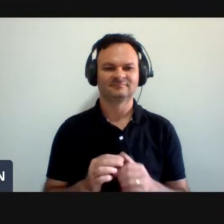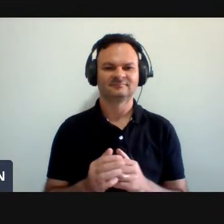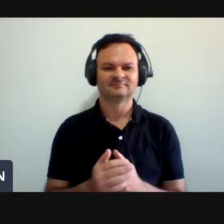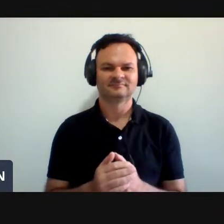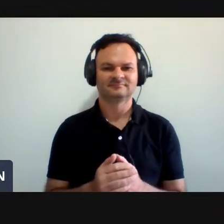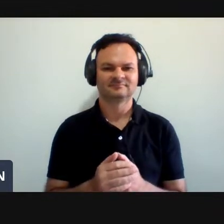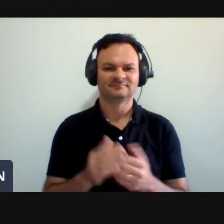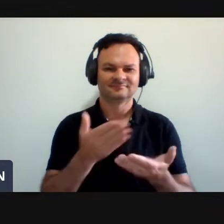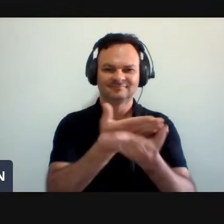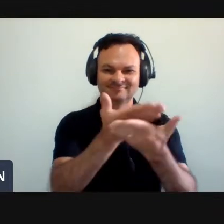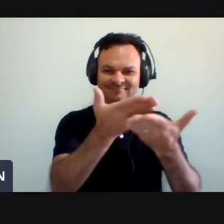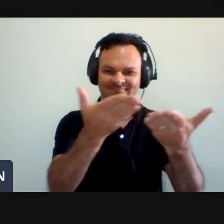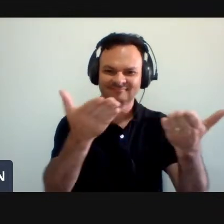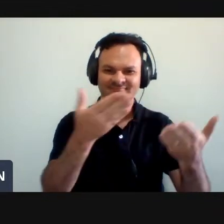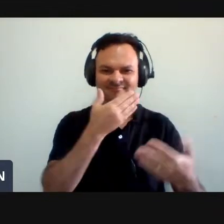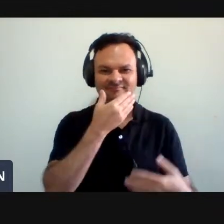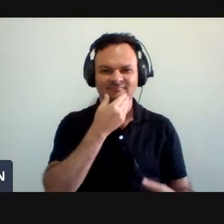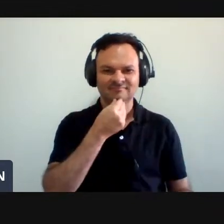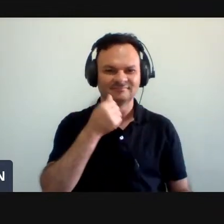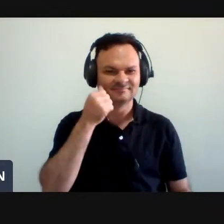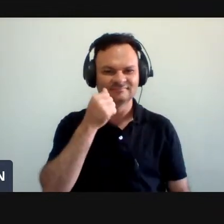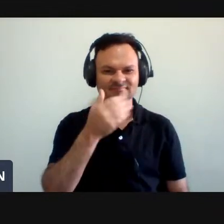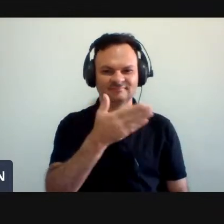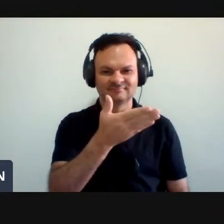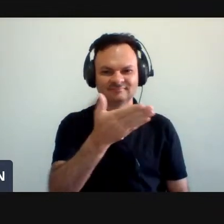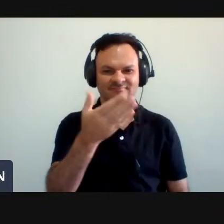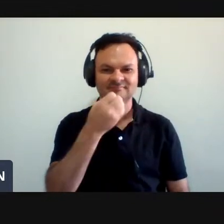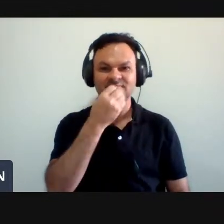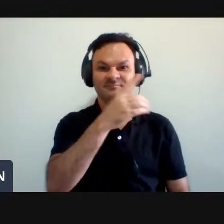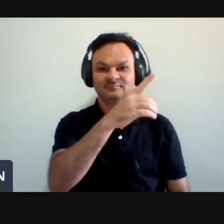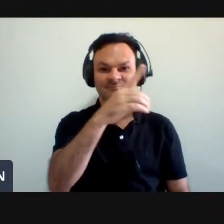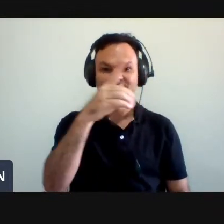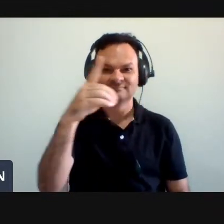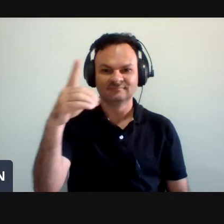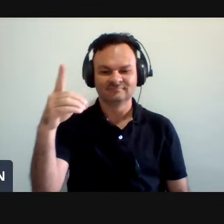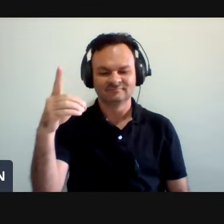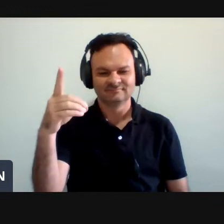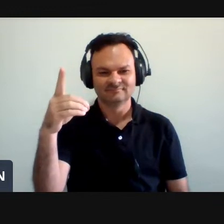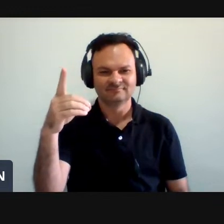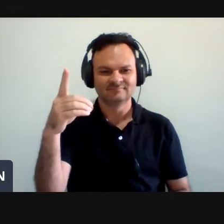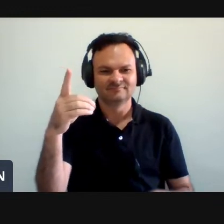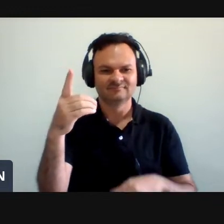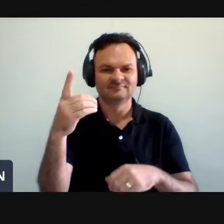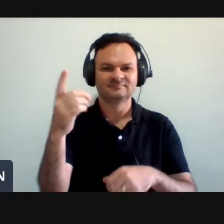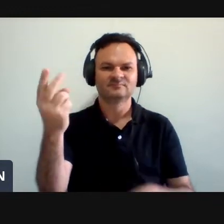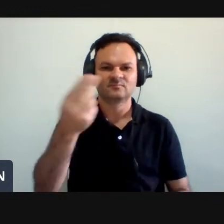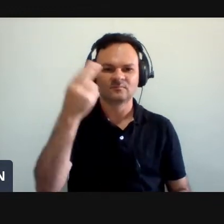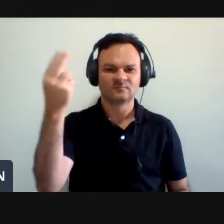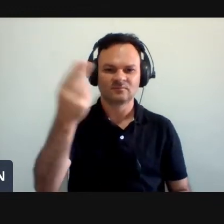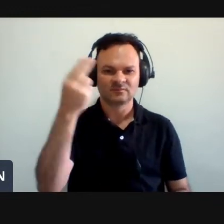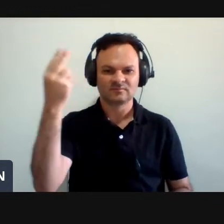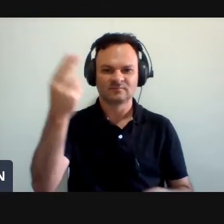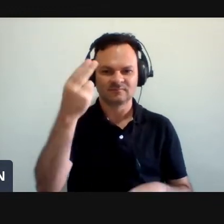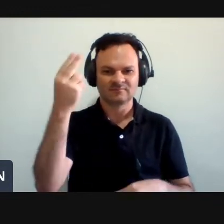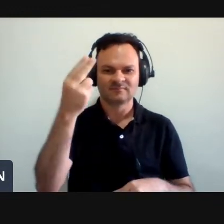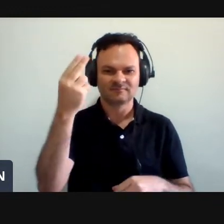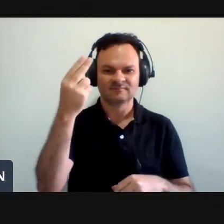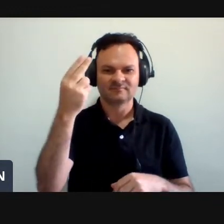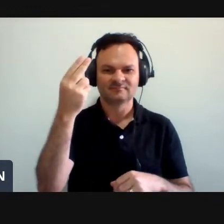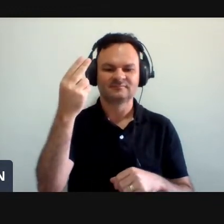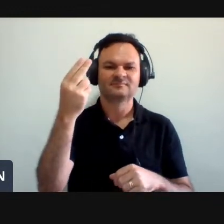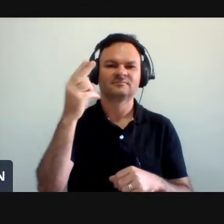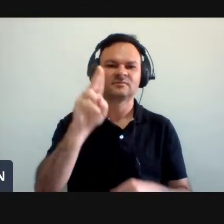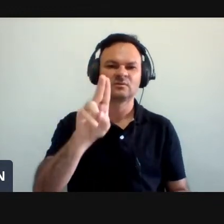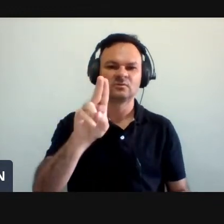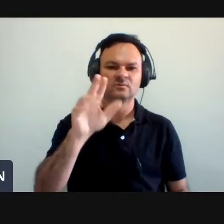Emprezados, senhores e senhoras, bom dia. A Universidade Federal do Agreste de Pernambuco, o